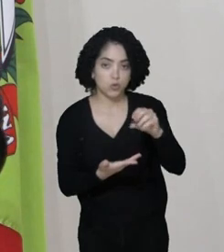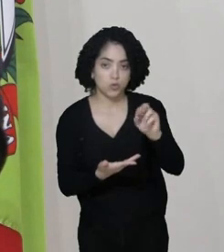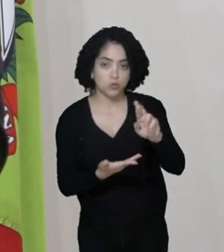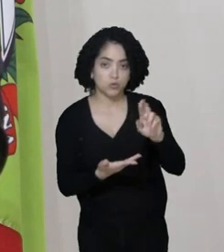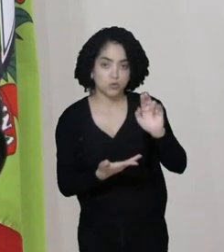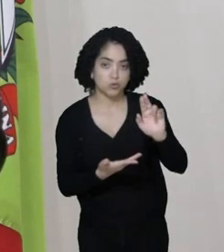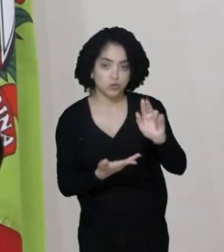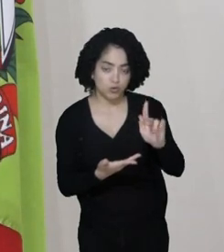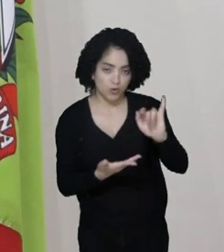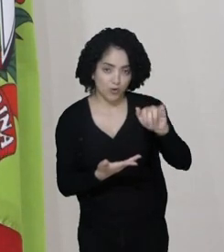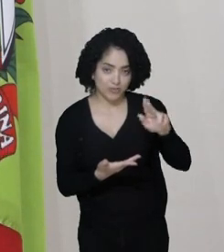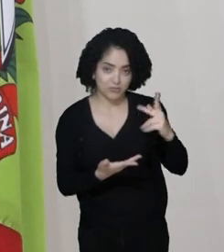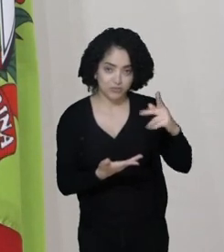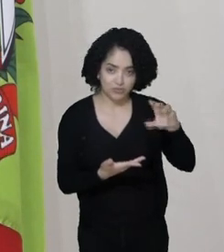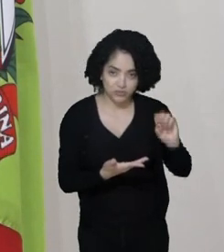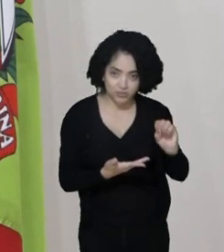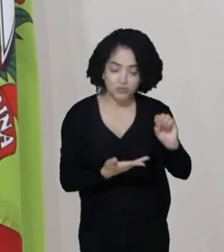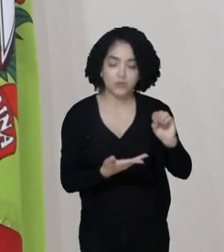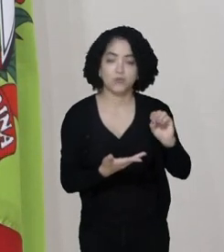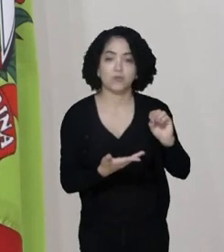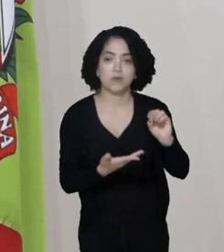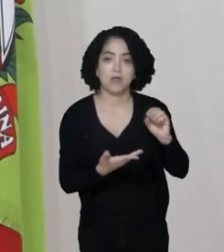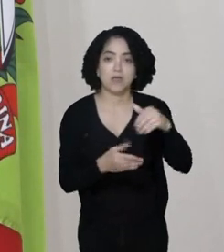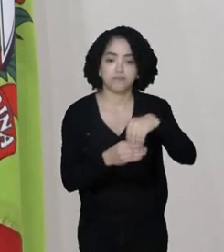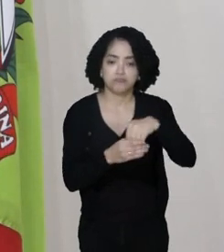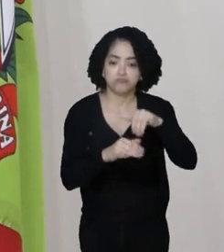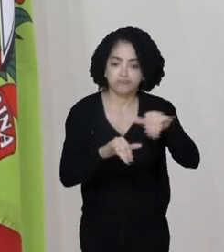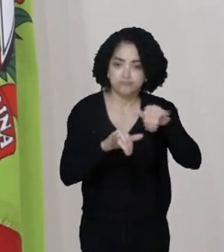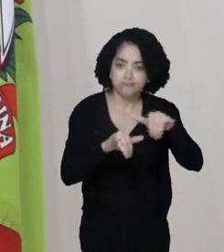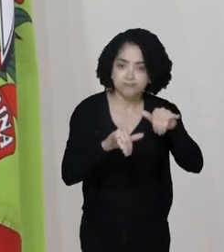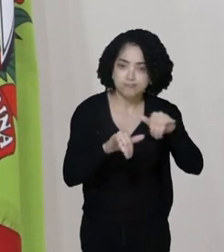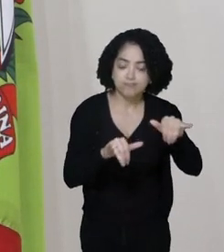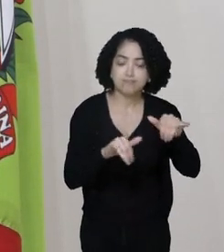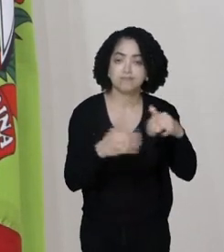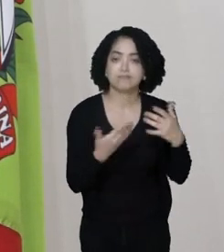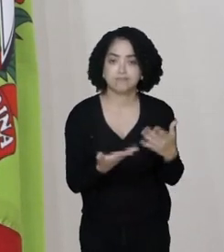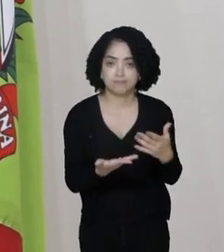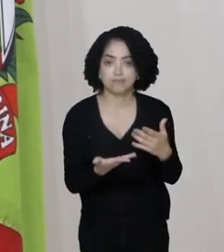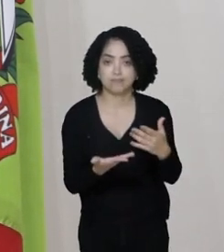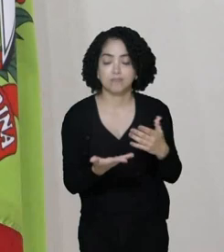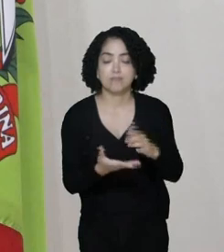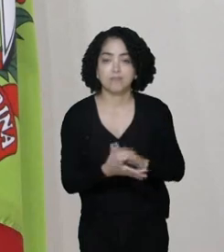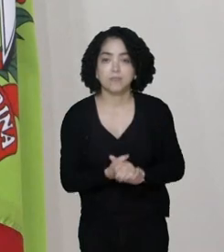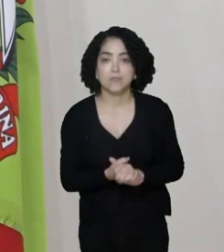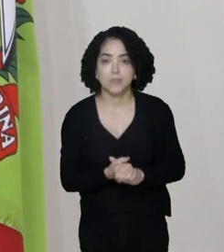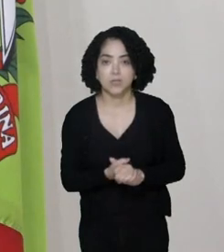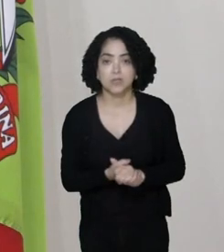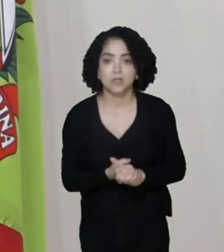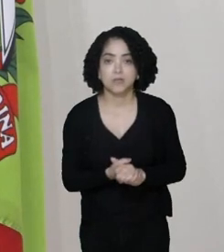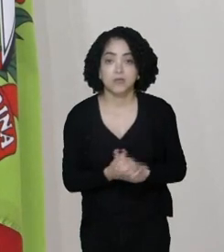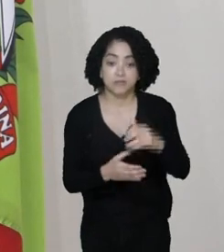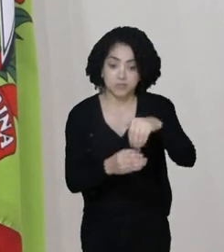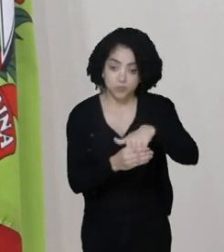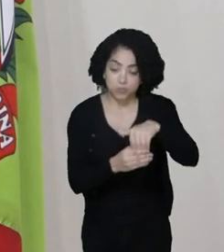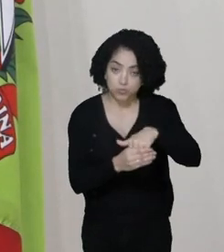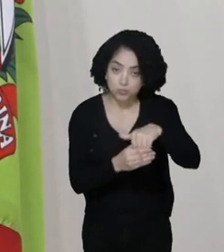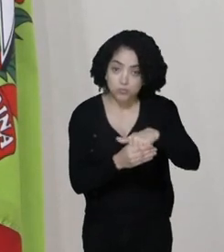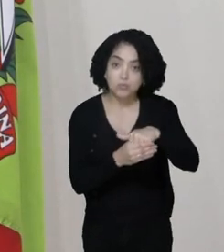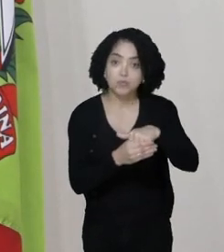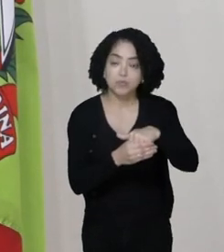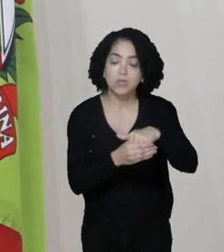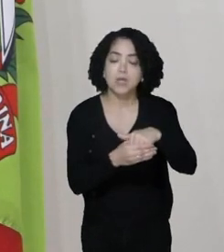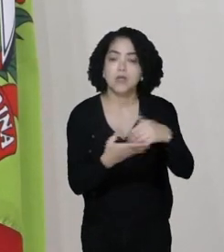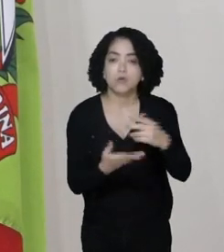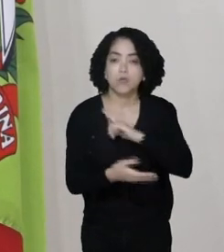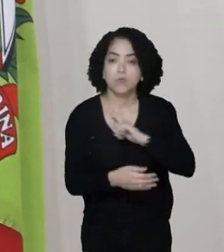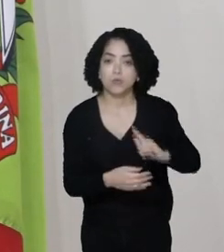que está nas pesquisas com maior intenção de voto, deve ser, com certeza, homologado o novo, ser votado o novo governador de Santa Catarina. Ele